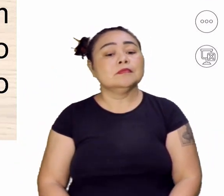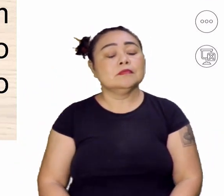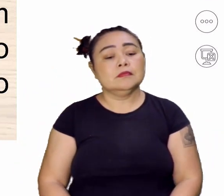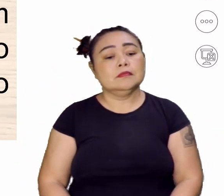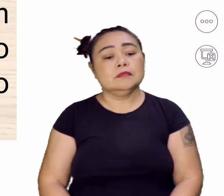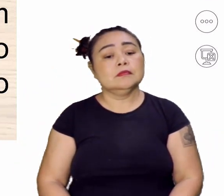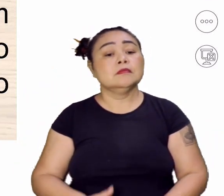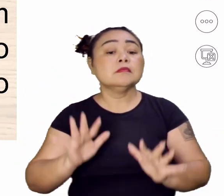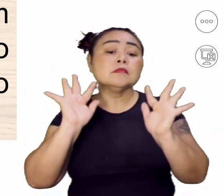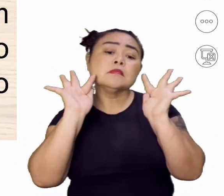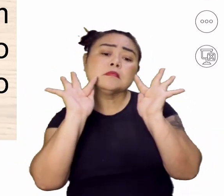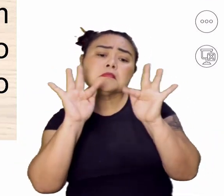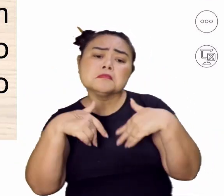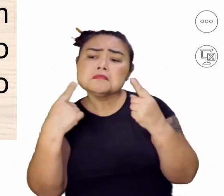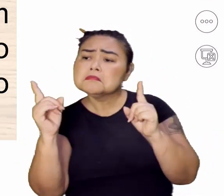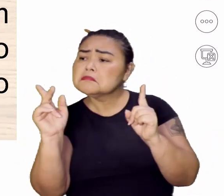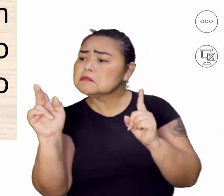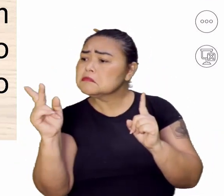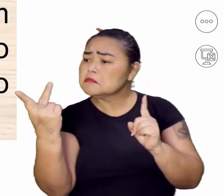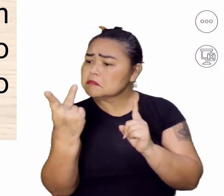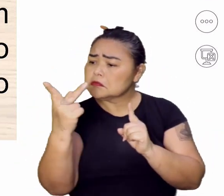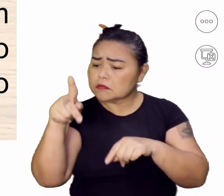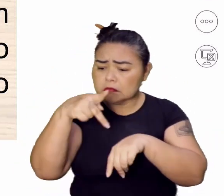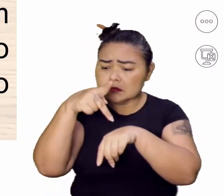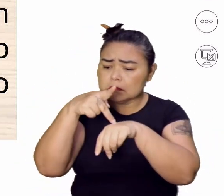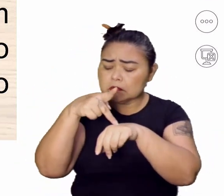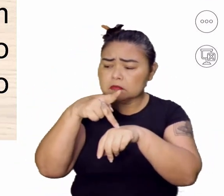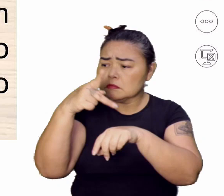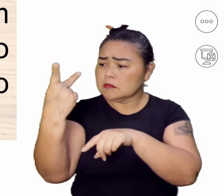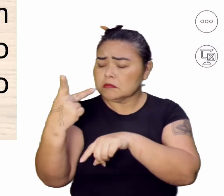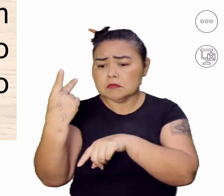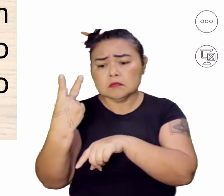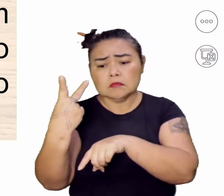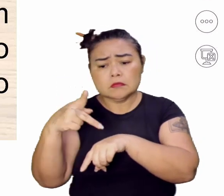E o término da União Ibérica, em 1640?